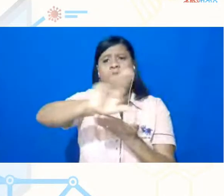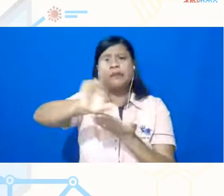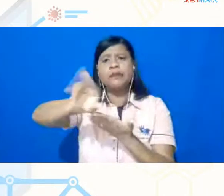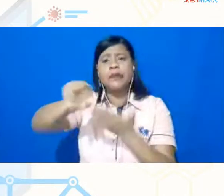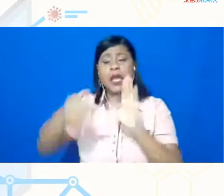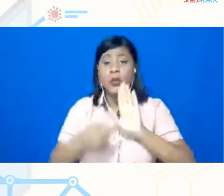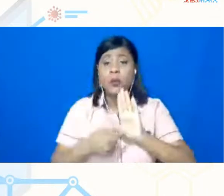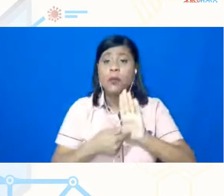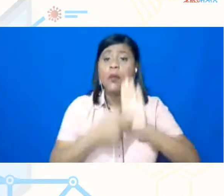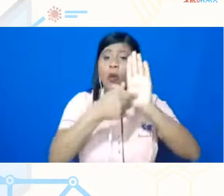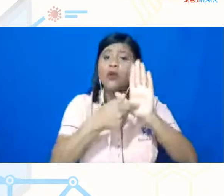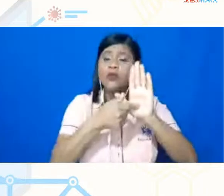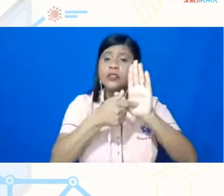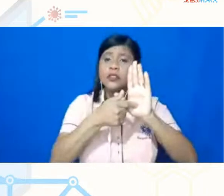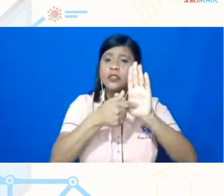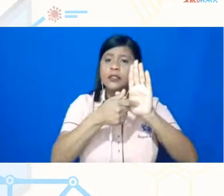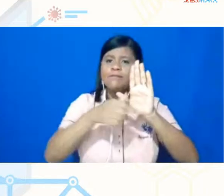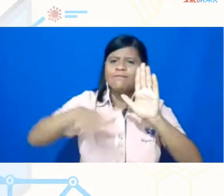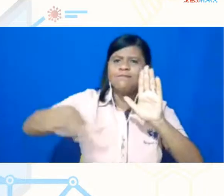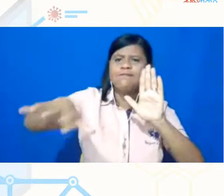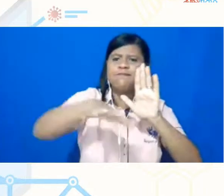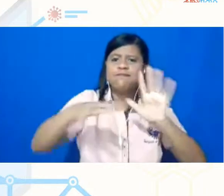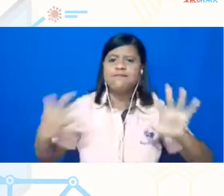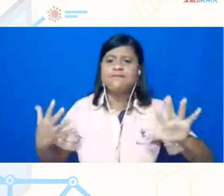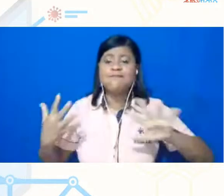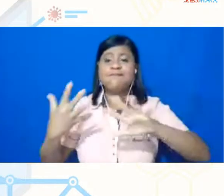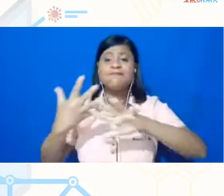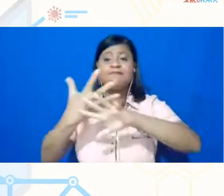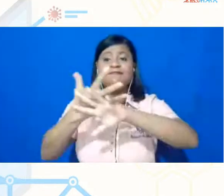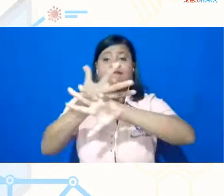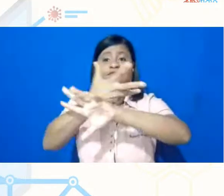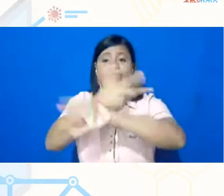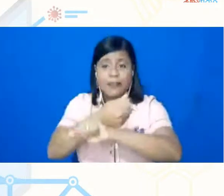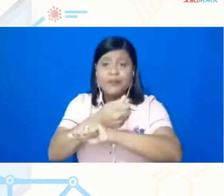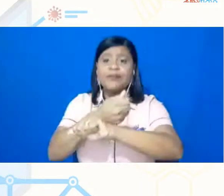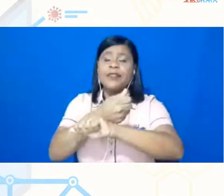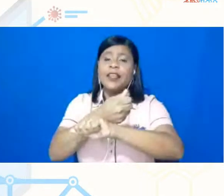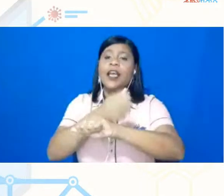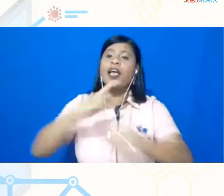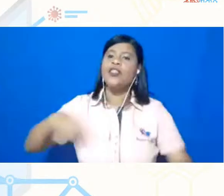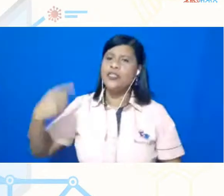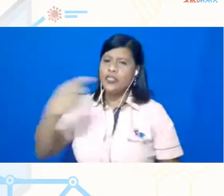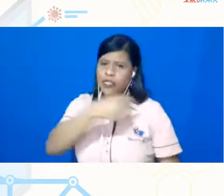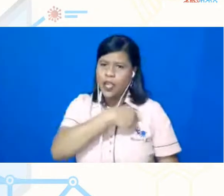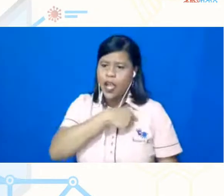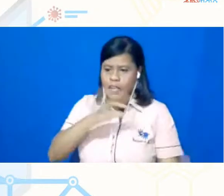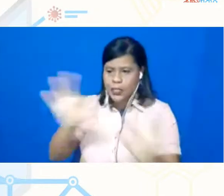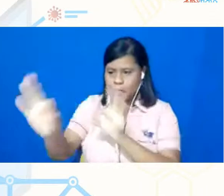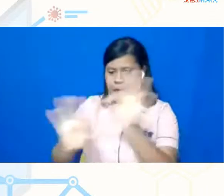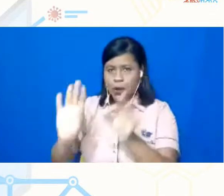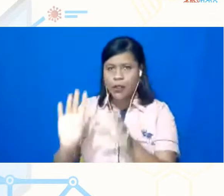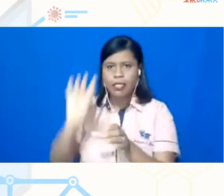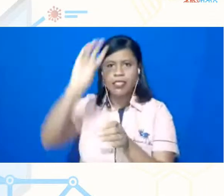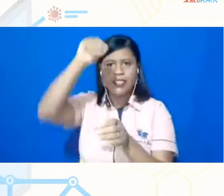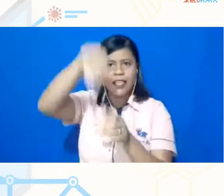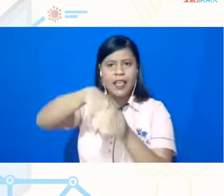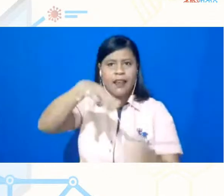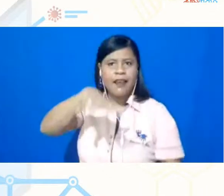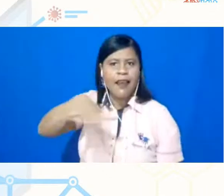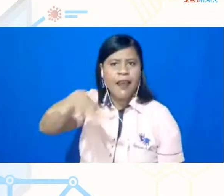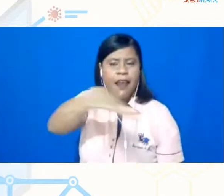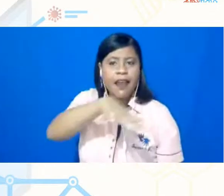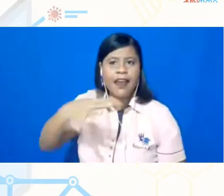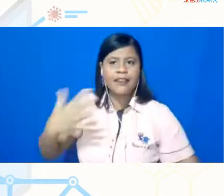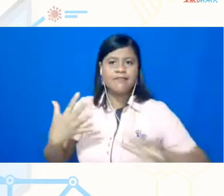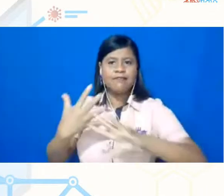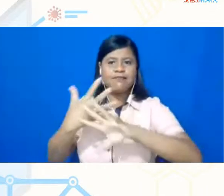esse campo interdisciplinar que é aonde o nosso programa se coloca, na área interdisciplinar.